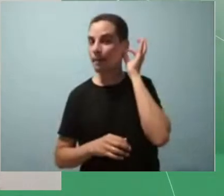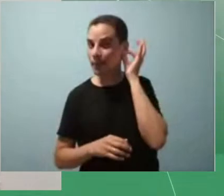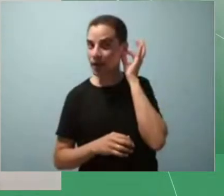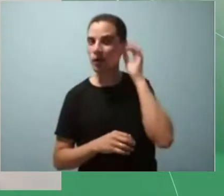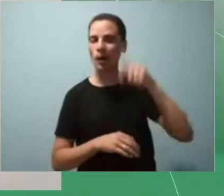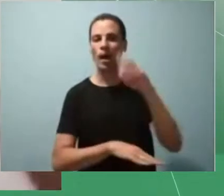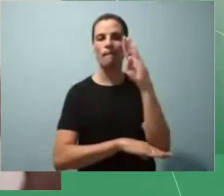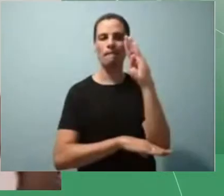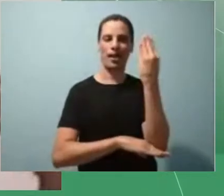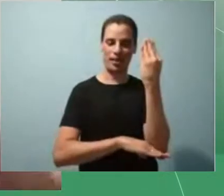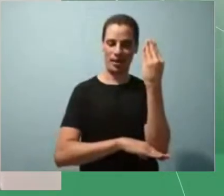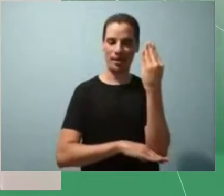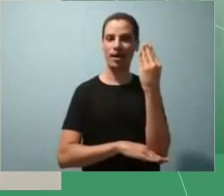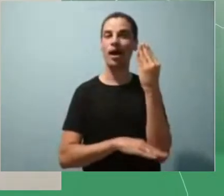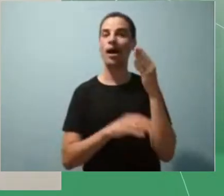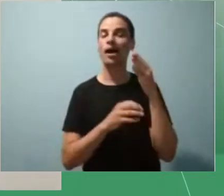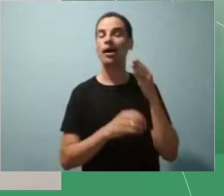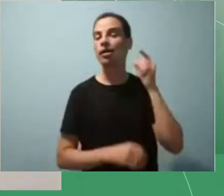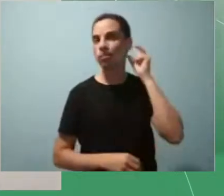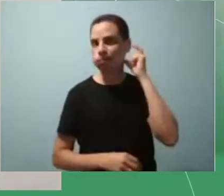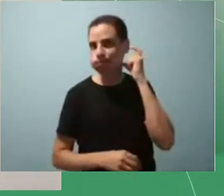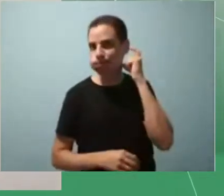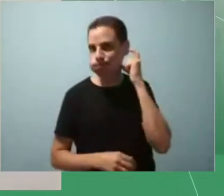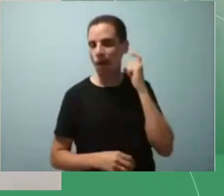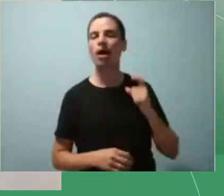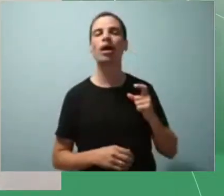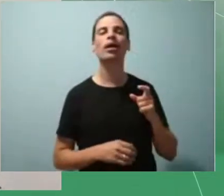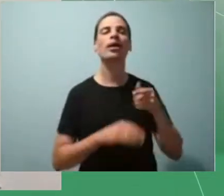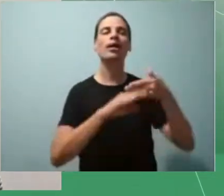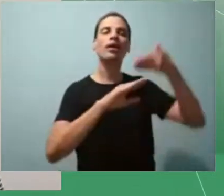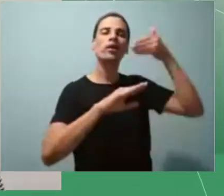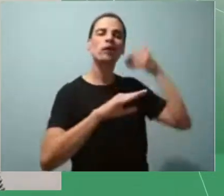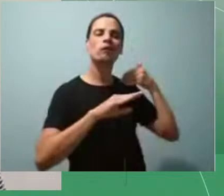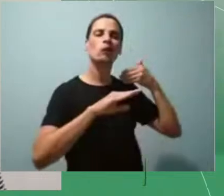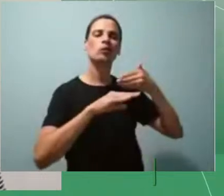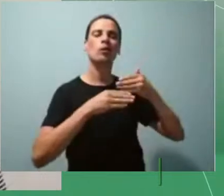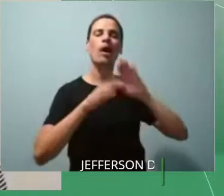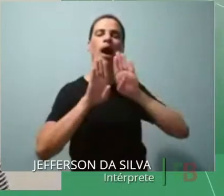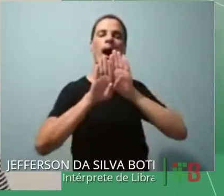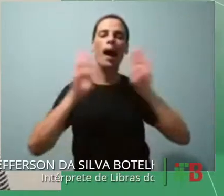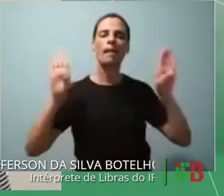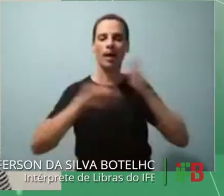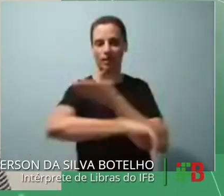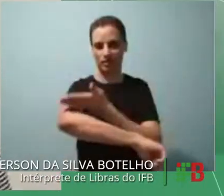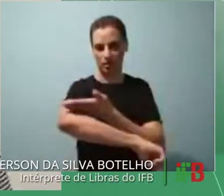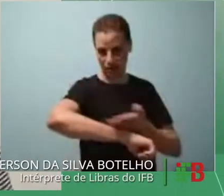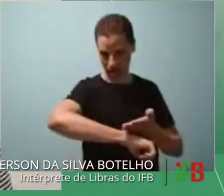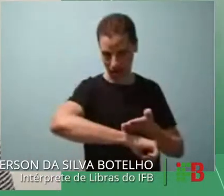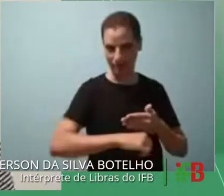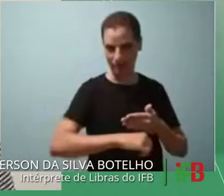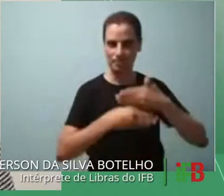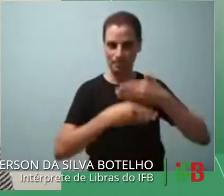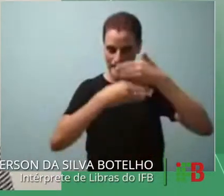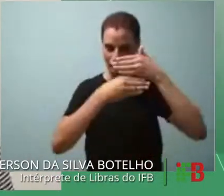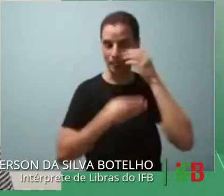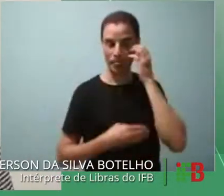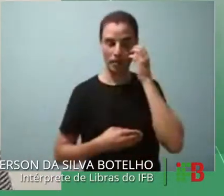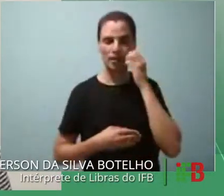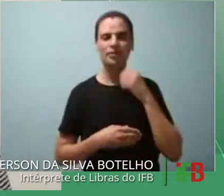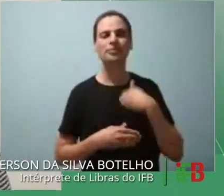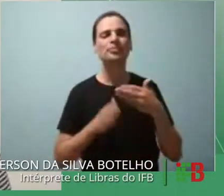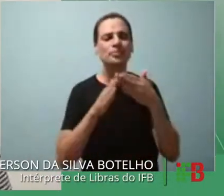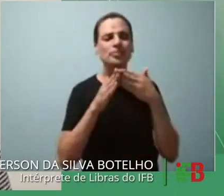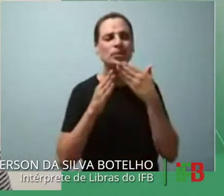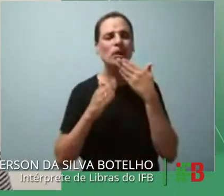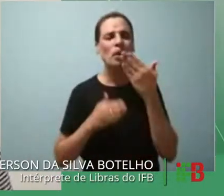e ao fundo é uma parede branca vou pedir para o professor Josias